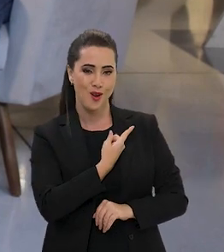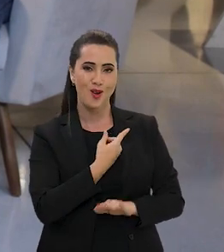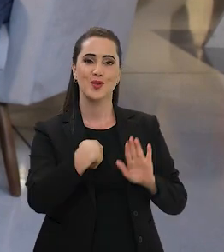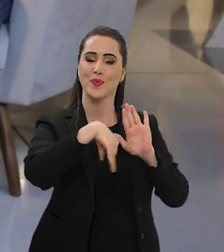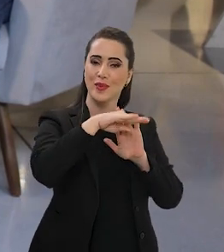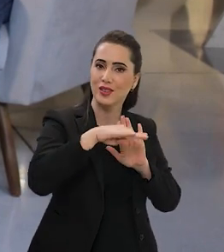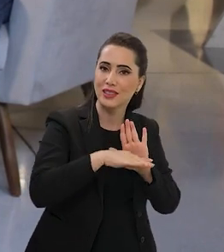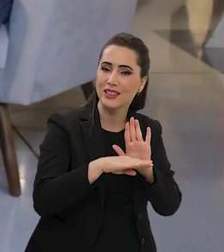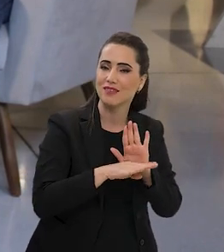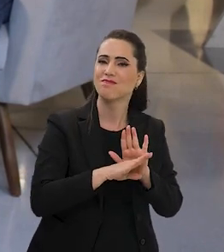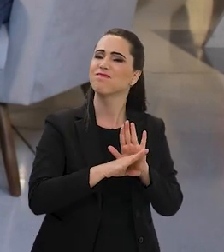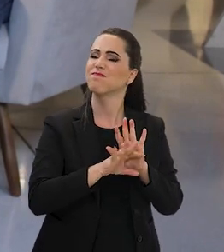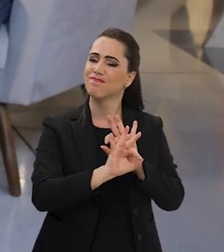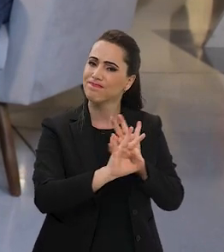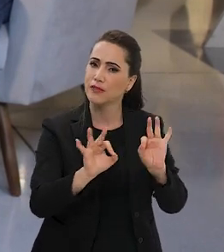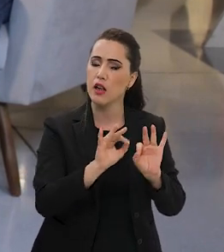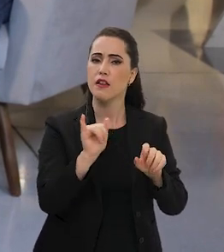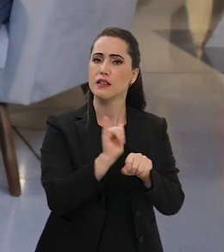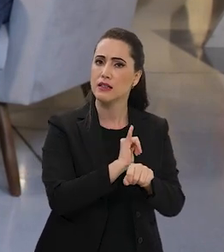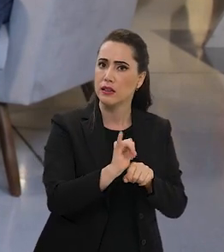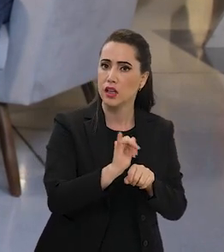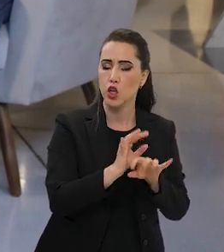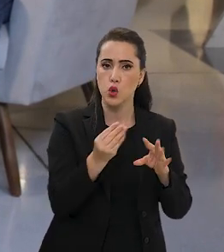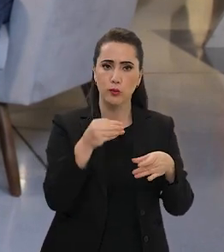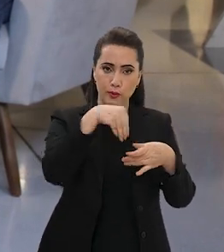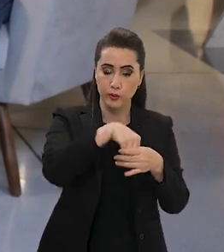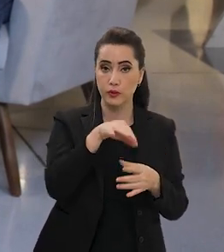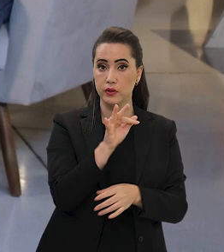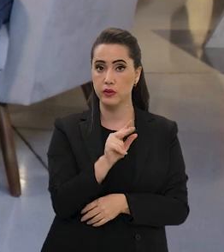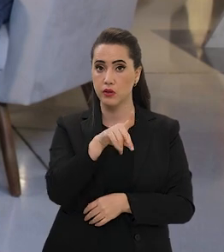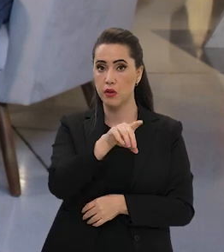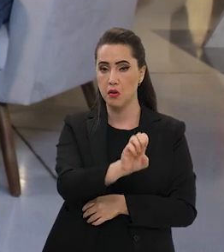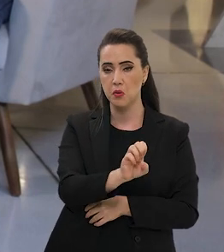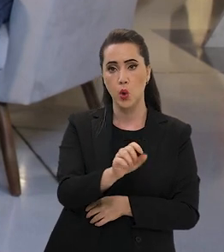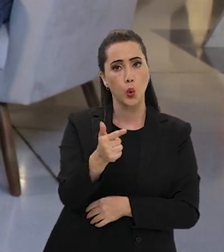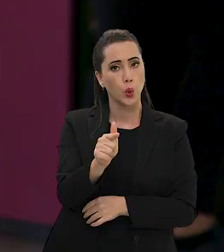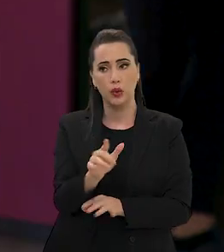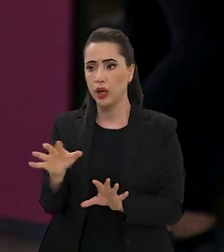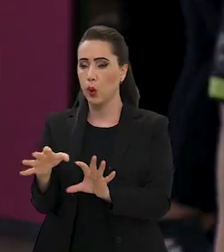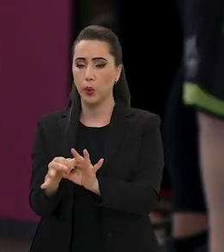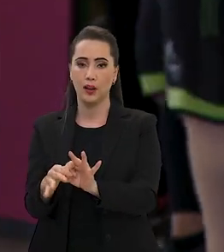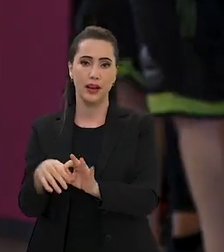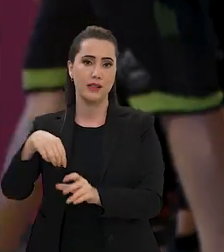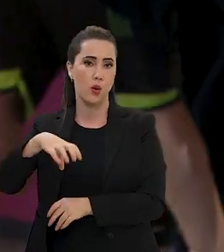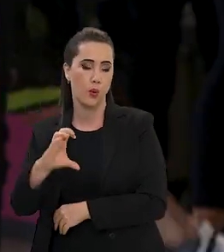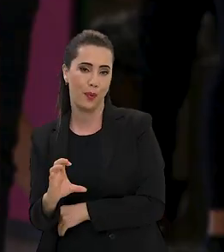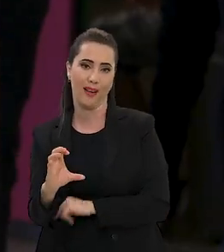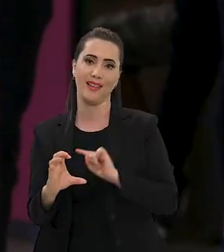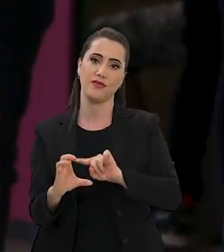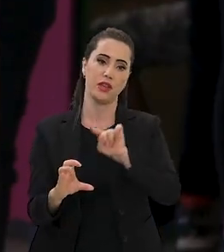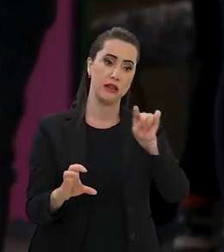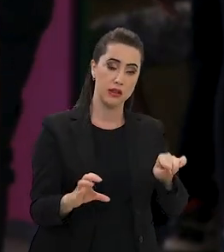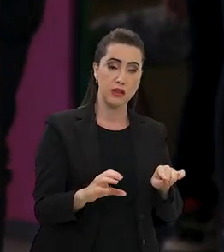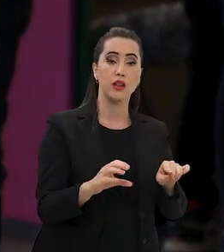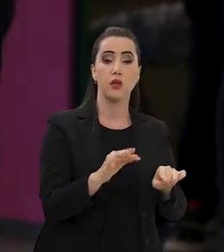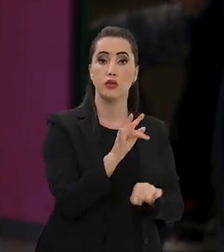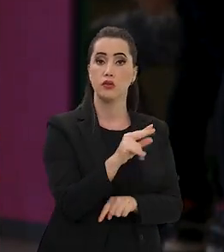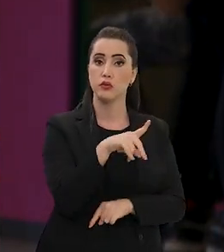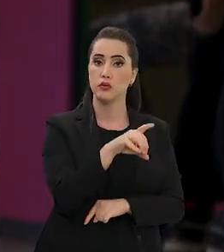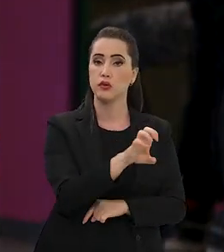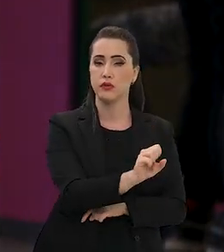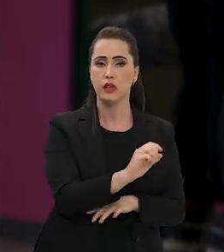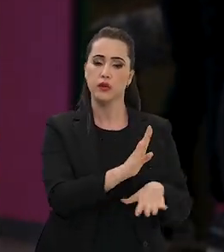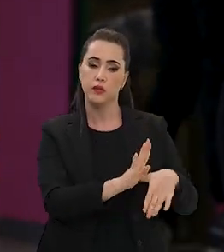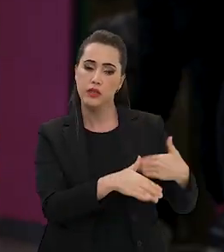estruturado, e ele é um programa todo estruturado dentro do FNDE. Ele não tem nem essa conexão com o MEC. Então, o FNDE foi